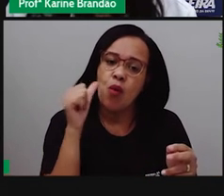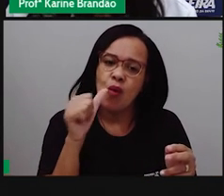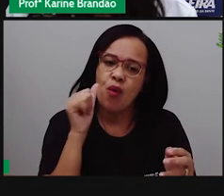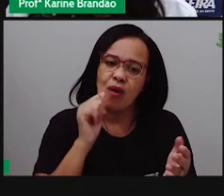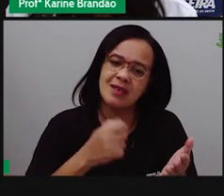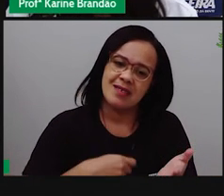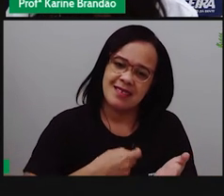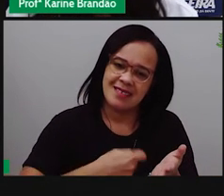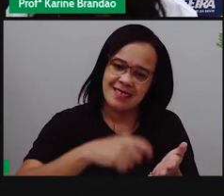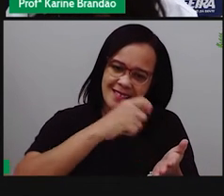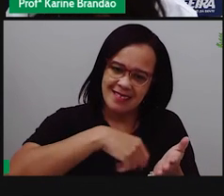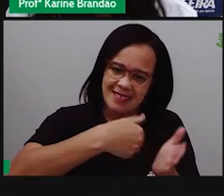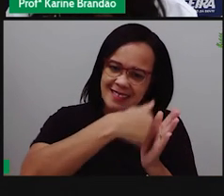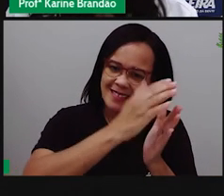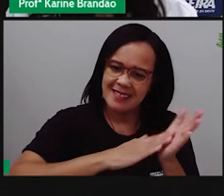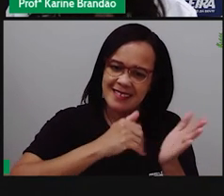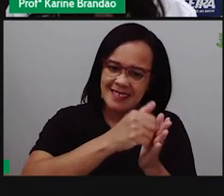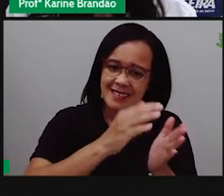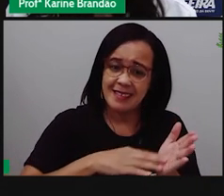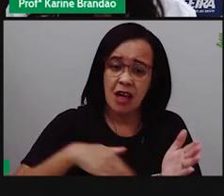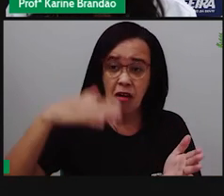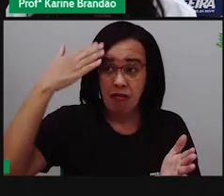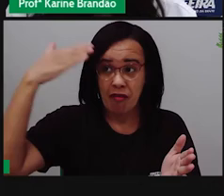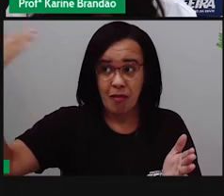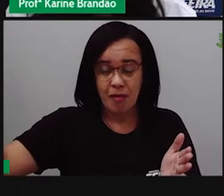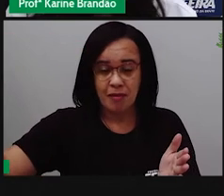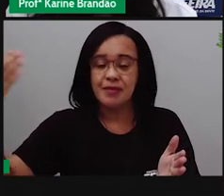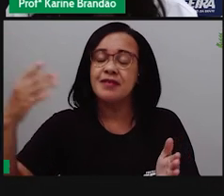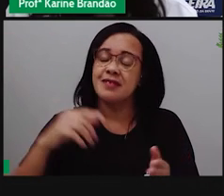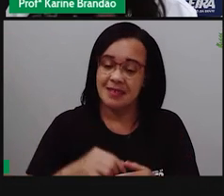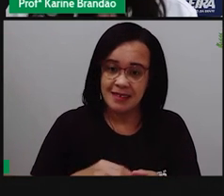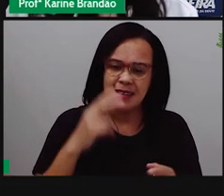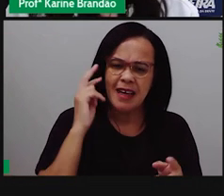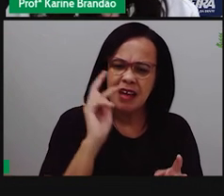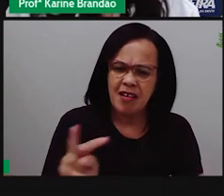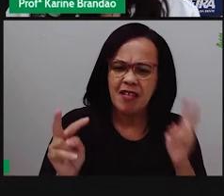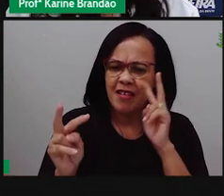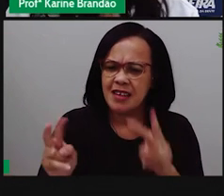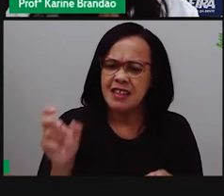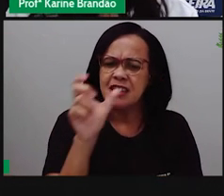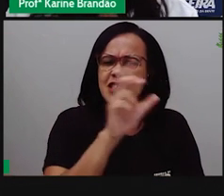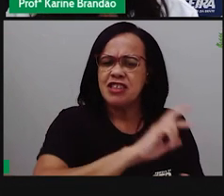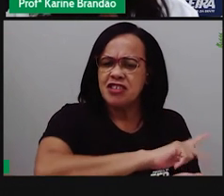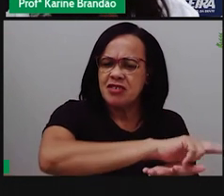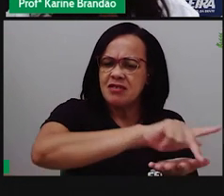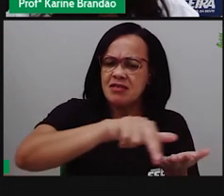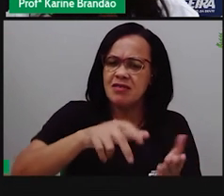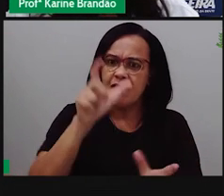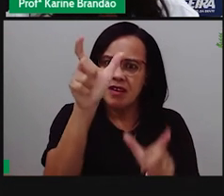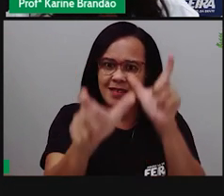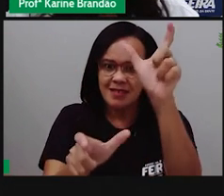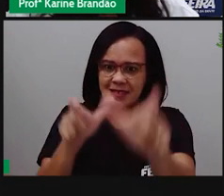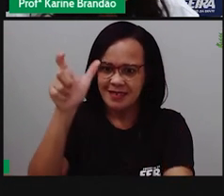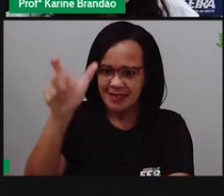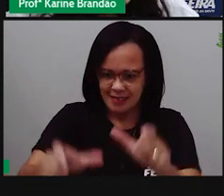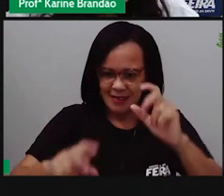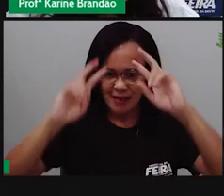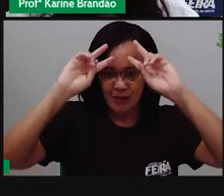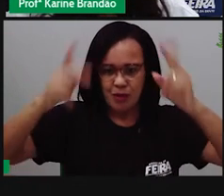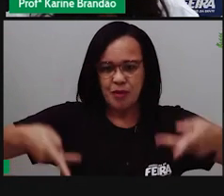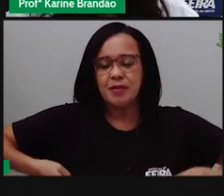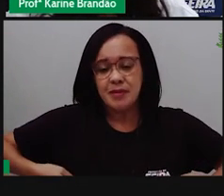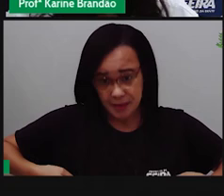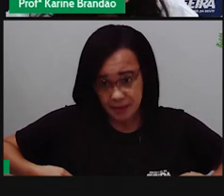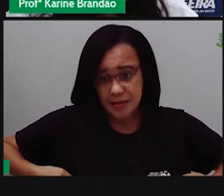esses indivíduos, esses diversos seres humanos, né, esses diversos organismos que fazem